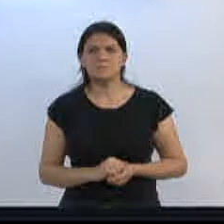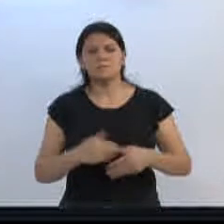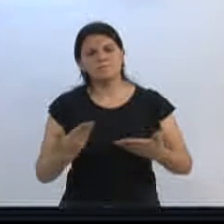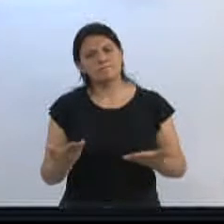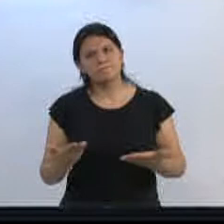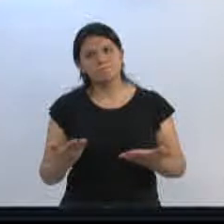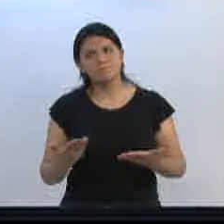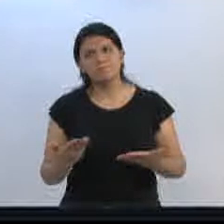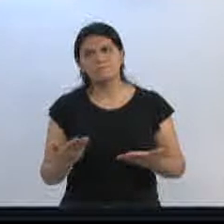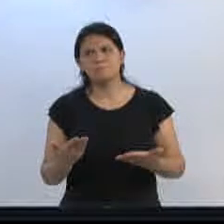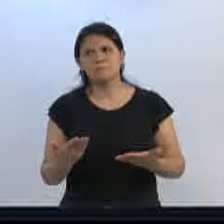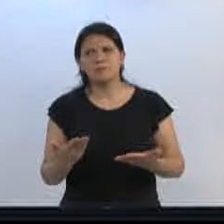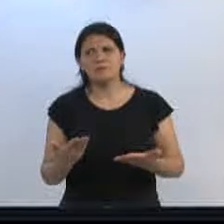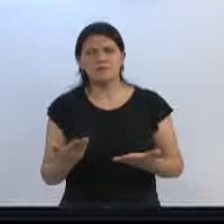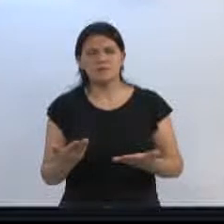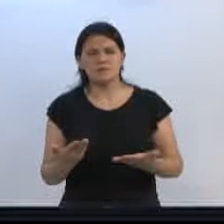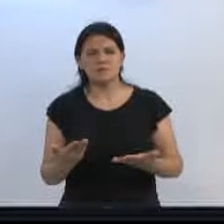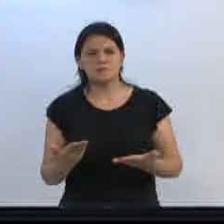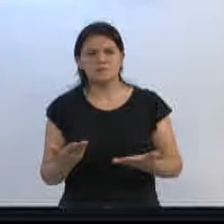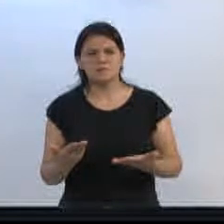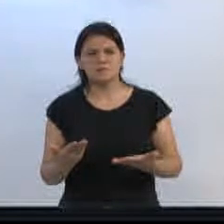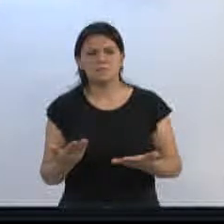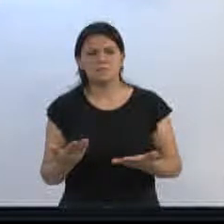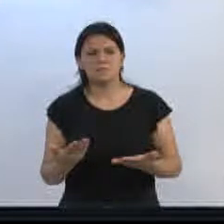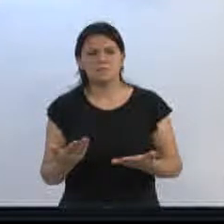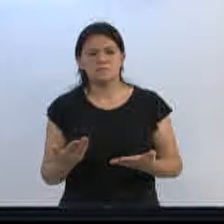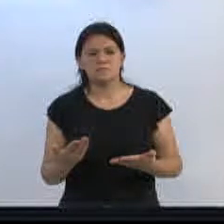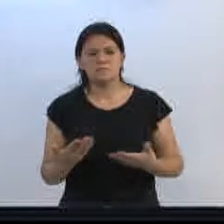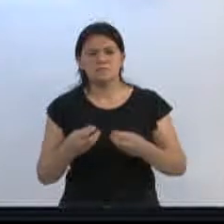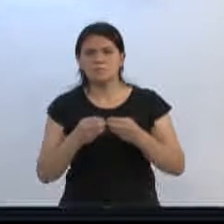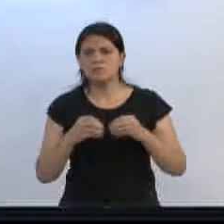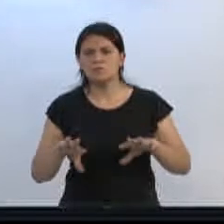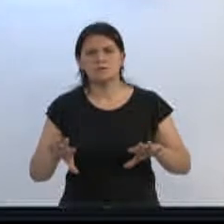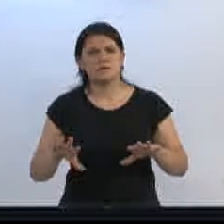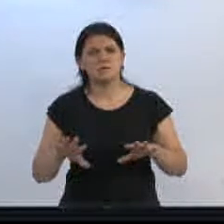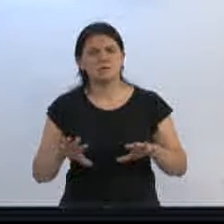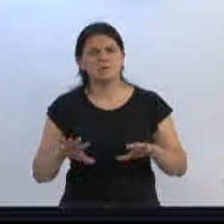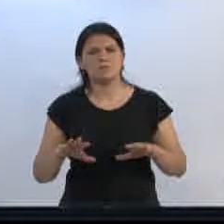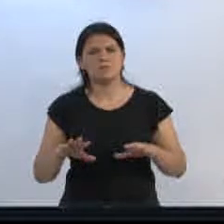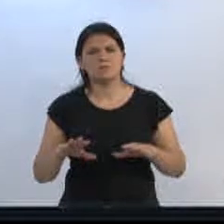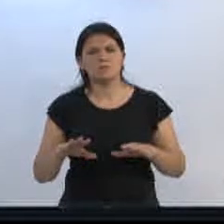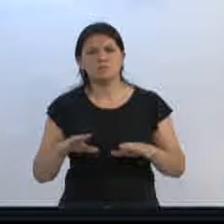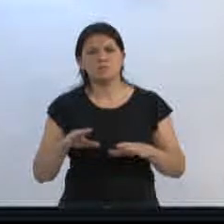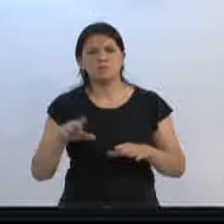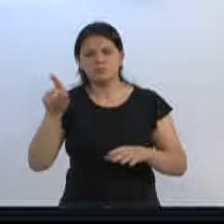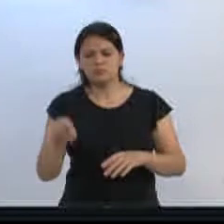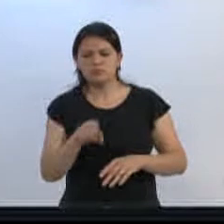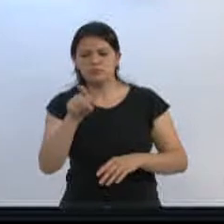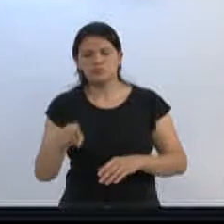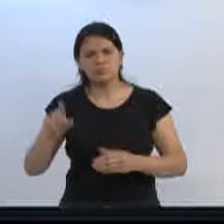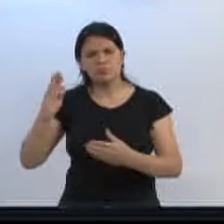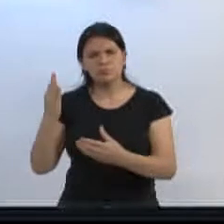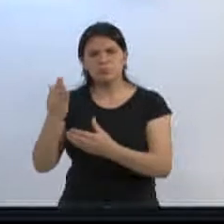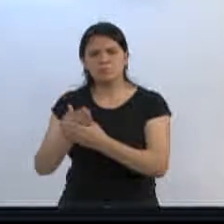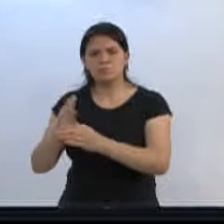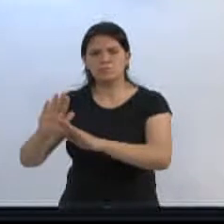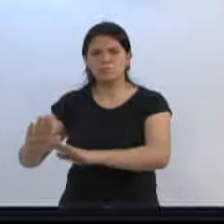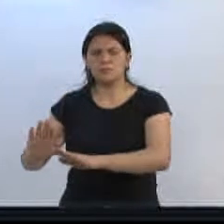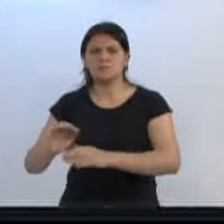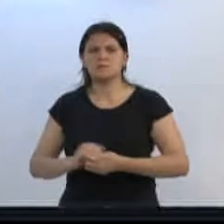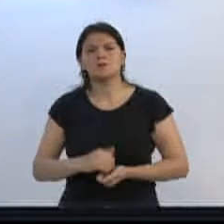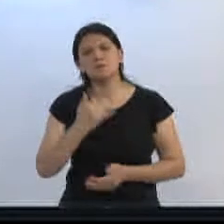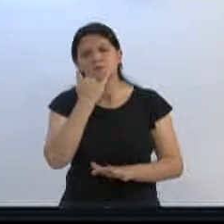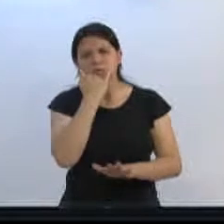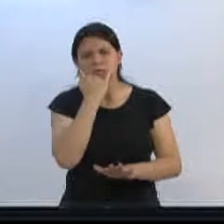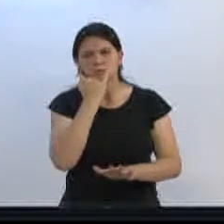o projeto, em função do substitutivo global, rejeitado e ao arquivo, é isso? Não, Desculpa.